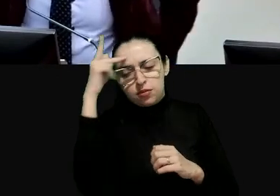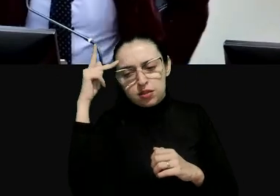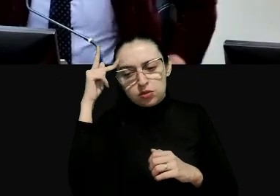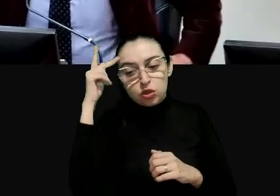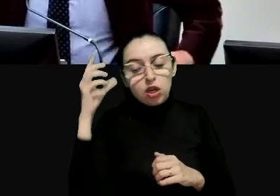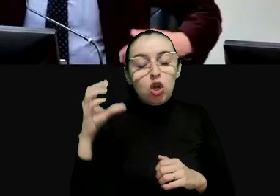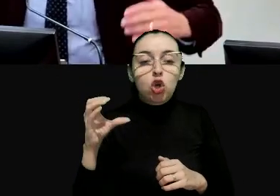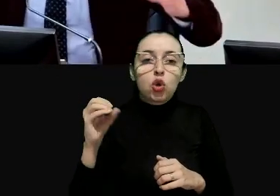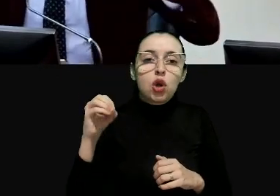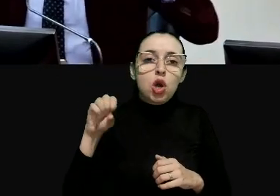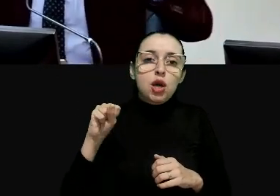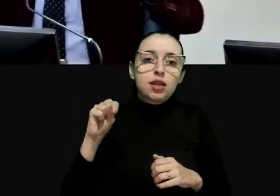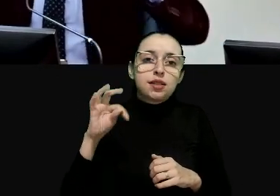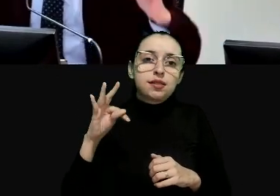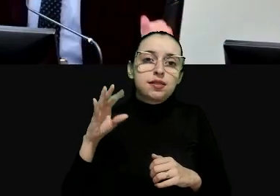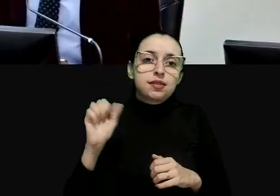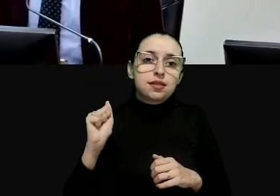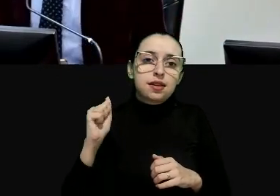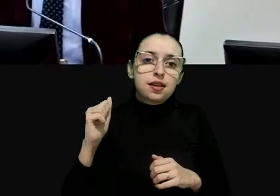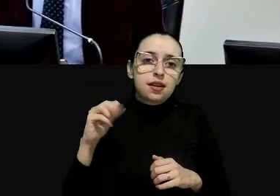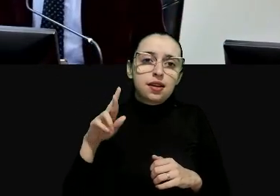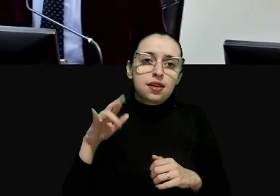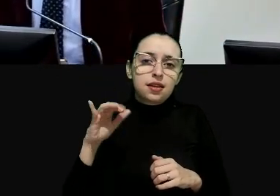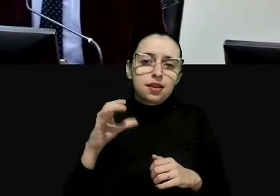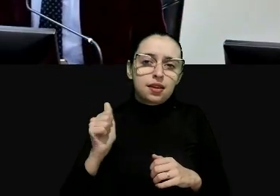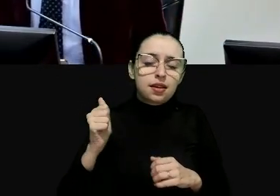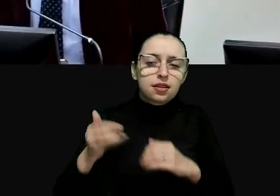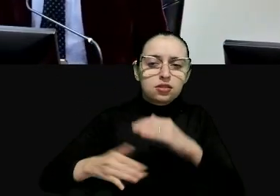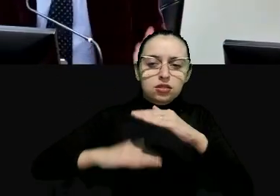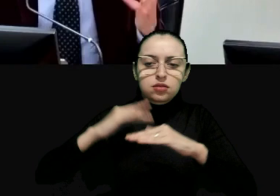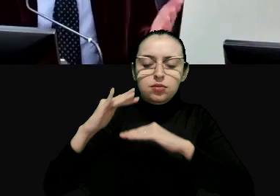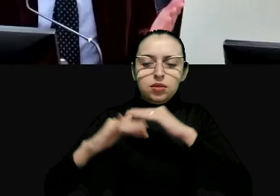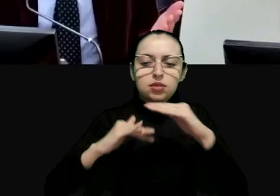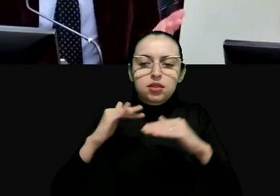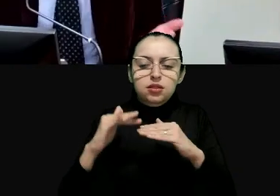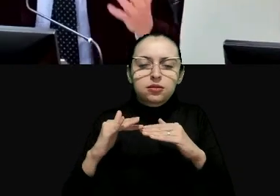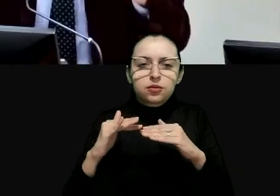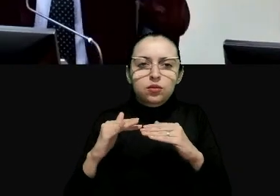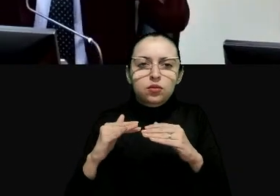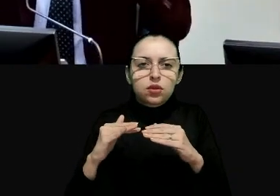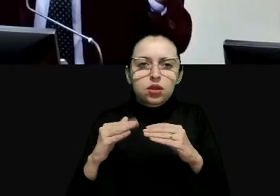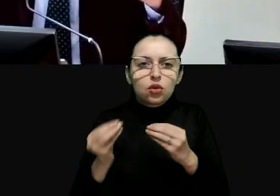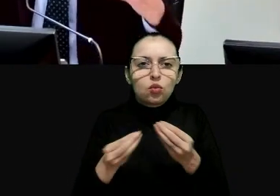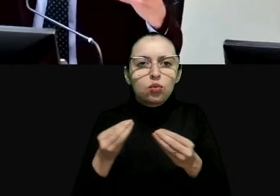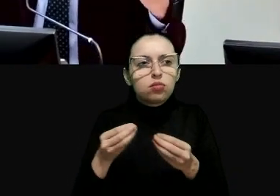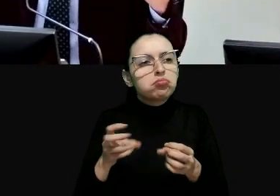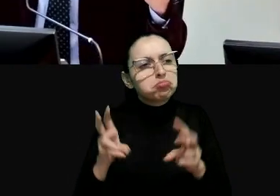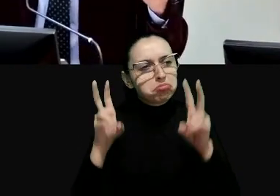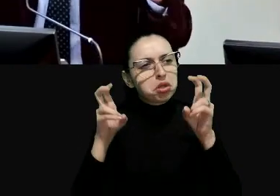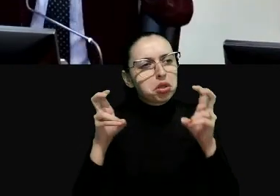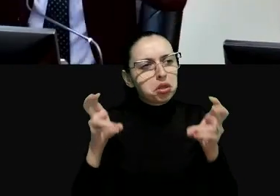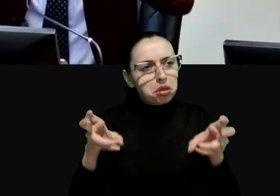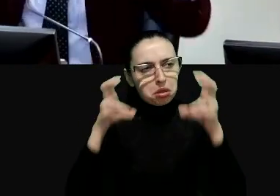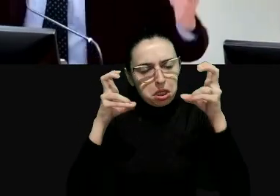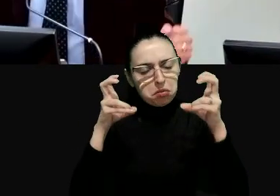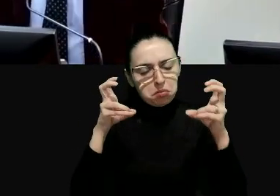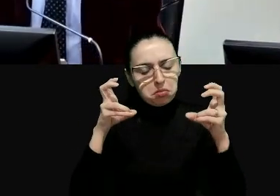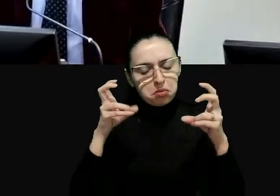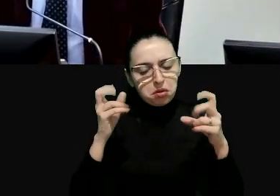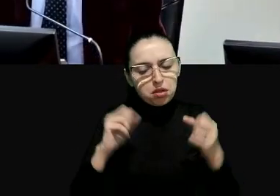Costa Rica que estão no processo e quando o caso tão interessante é